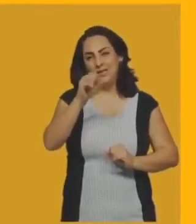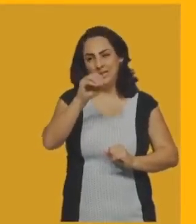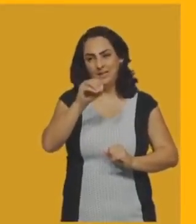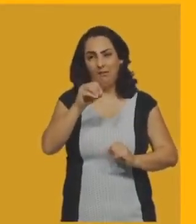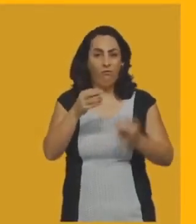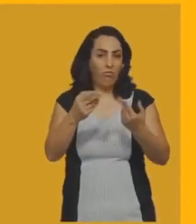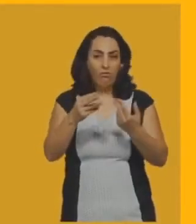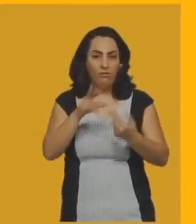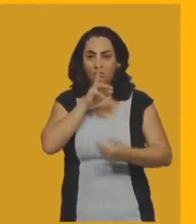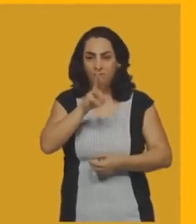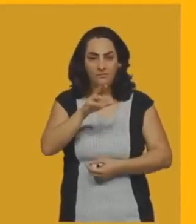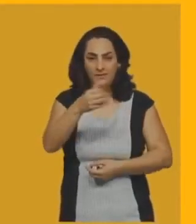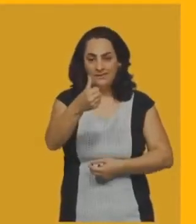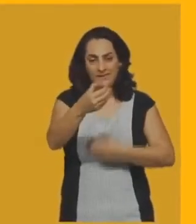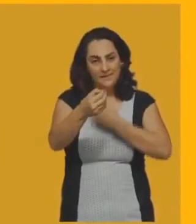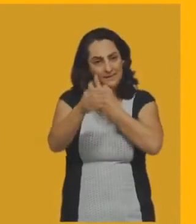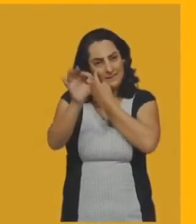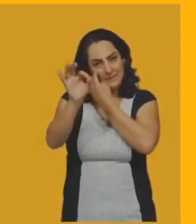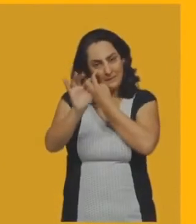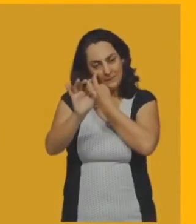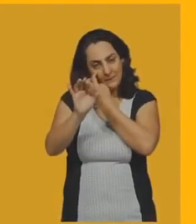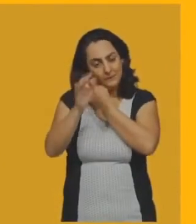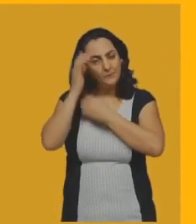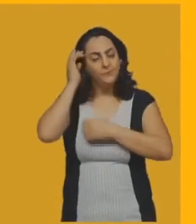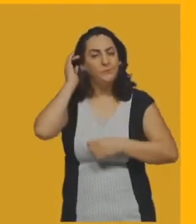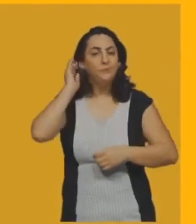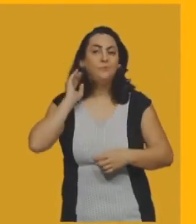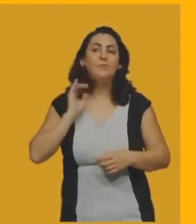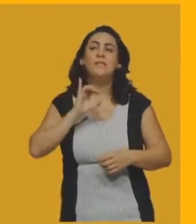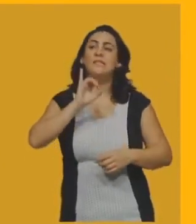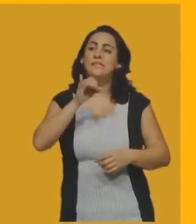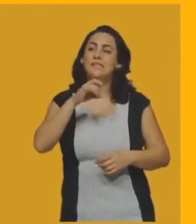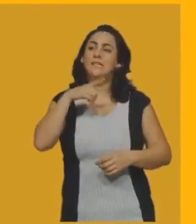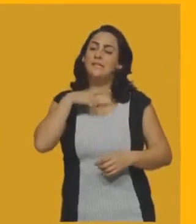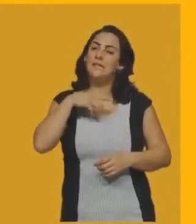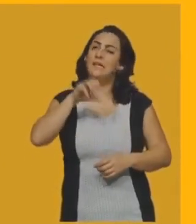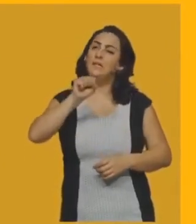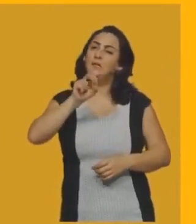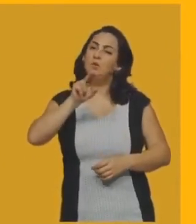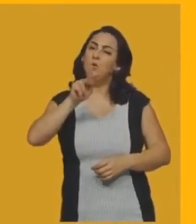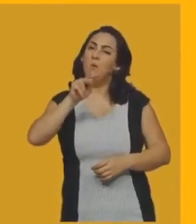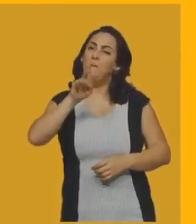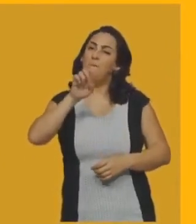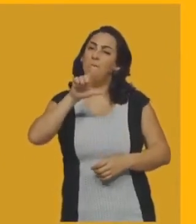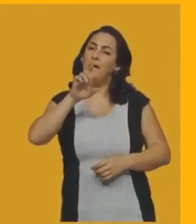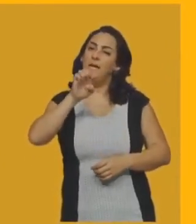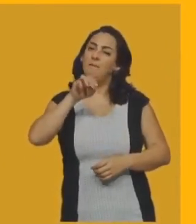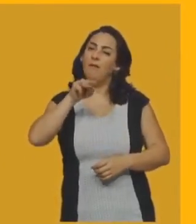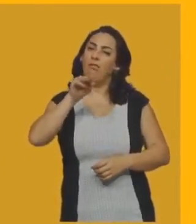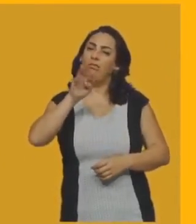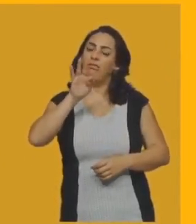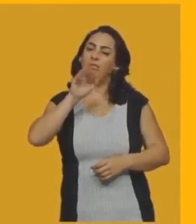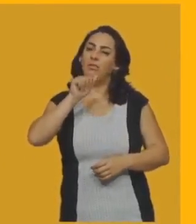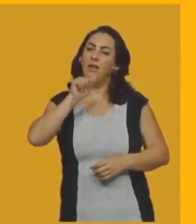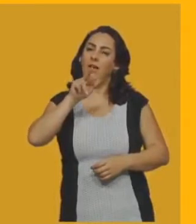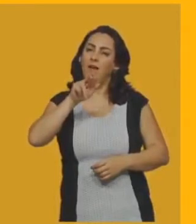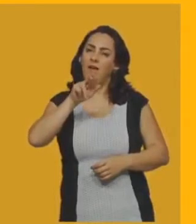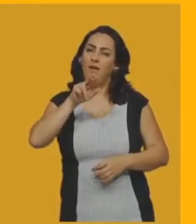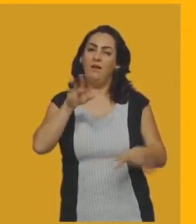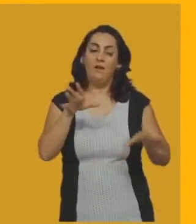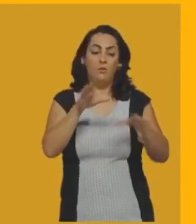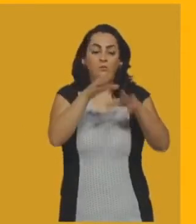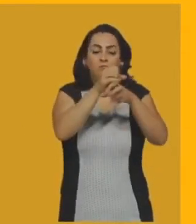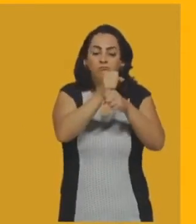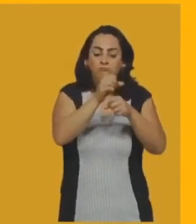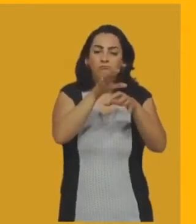subtraindo, então x é igual a quanto? 60 graus. Então, toda vez que eu tiver, né, um